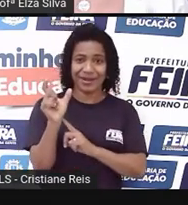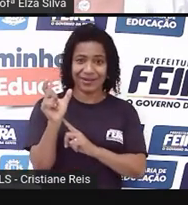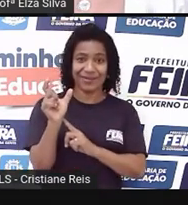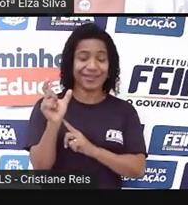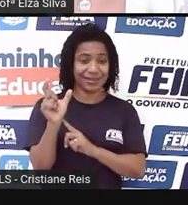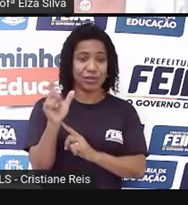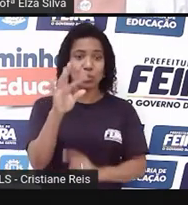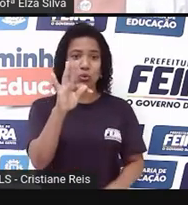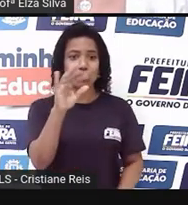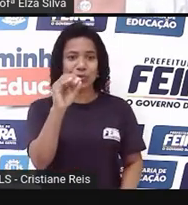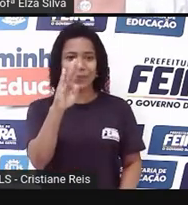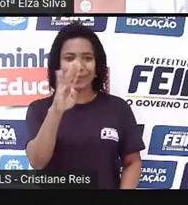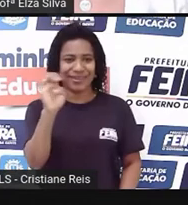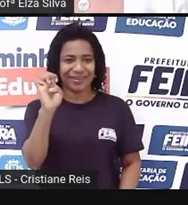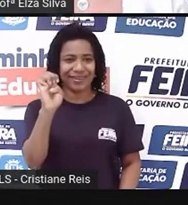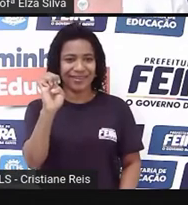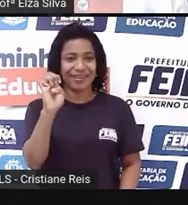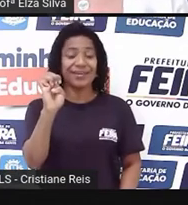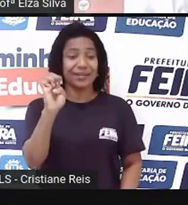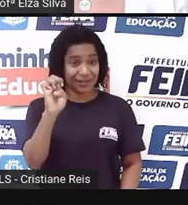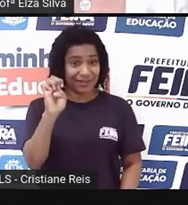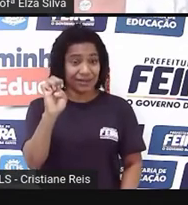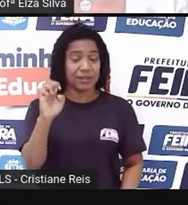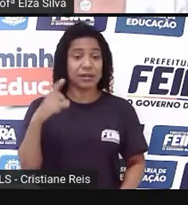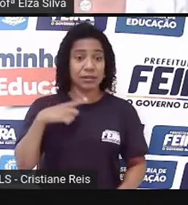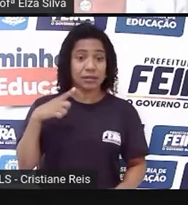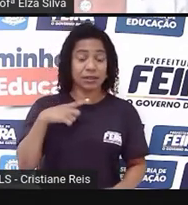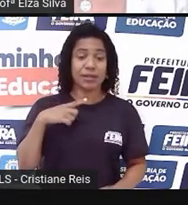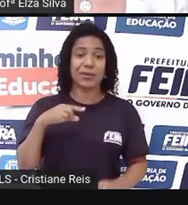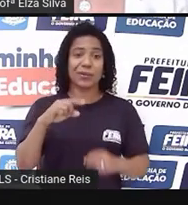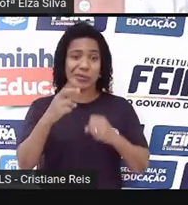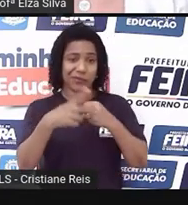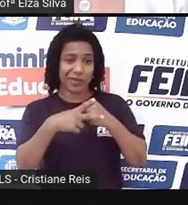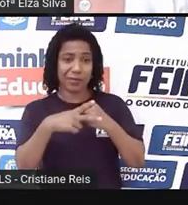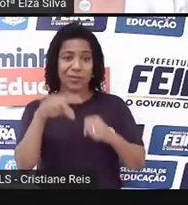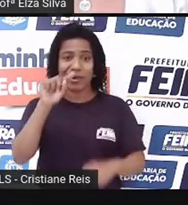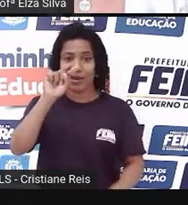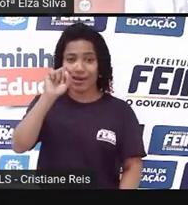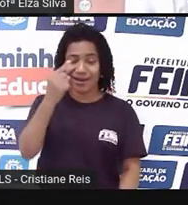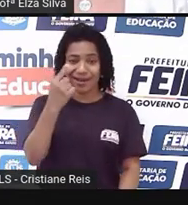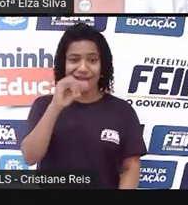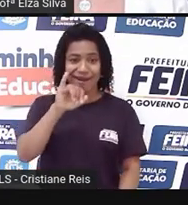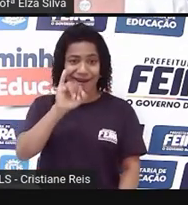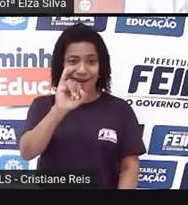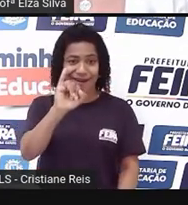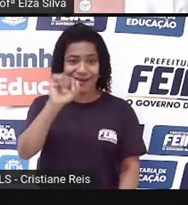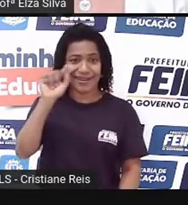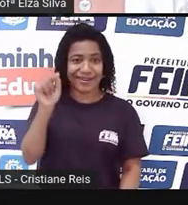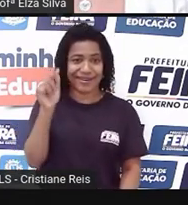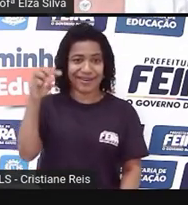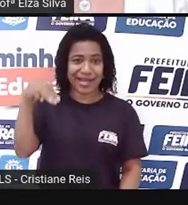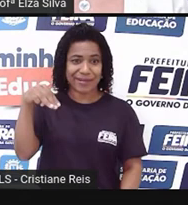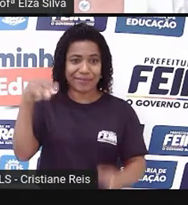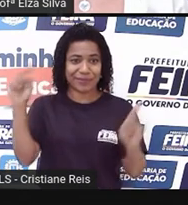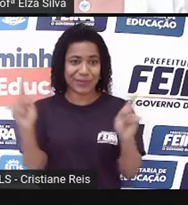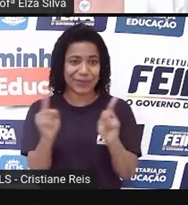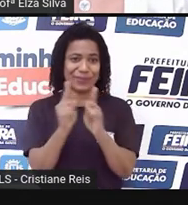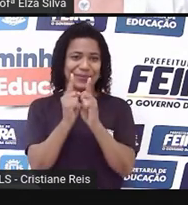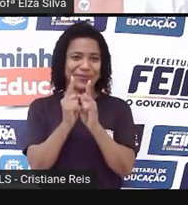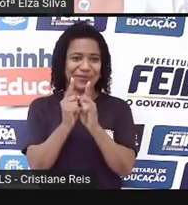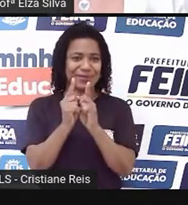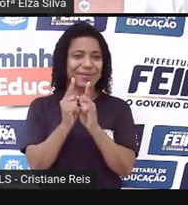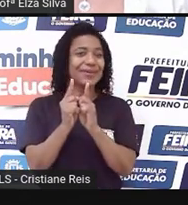to be. I am, você pode utilizar I am. Vejam que aqui eu coloquei na forma